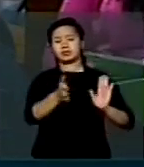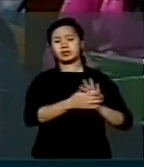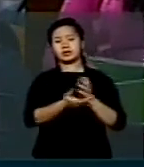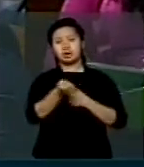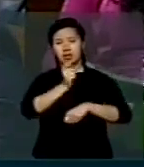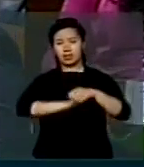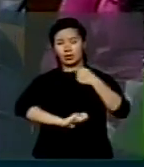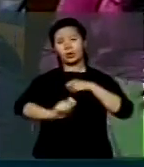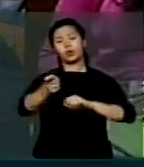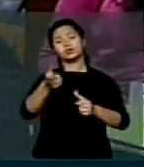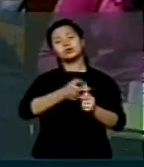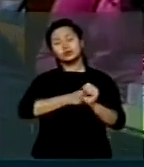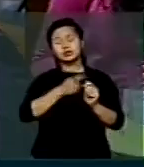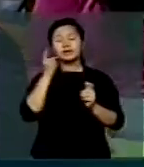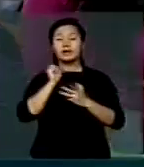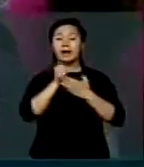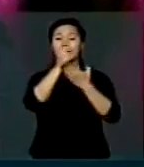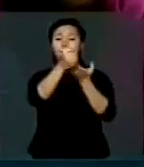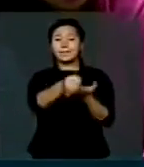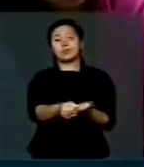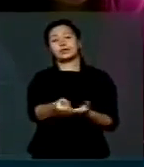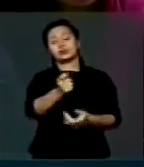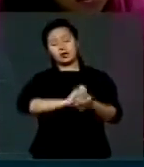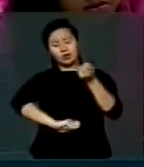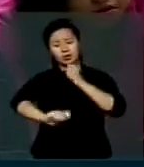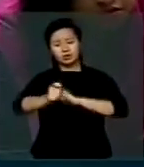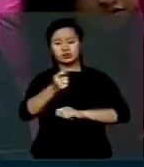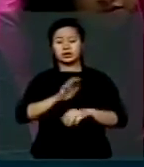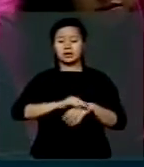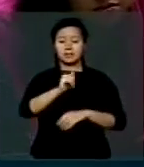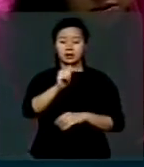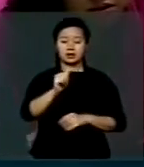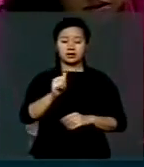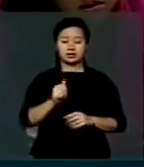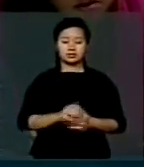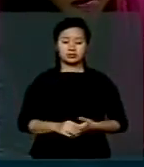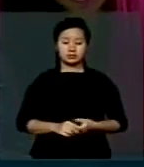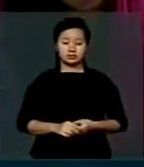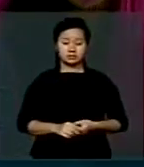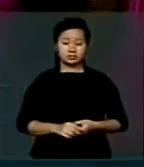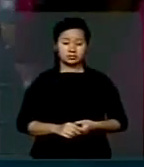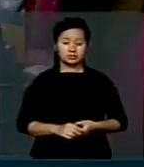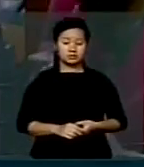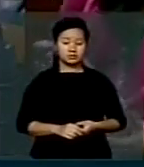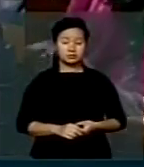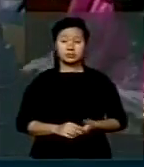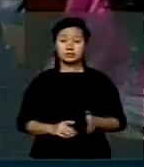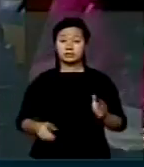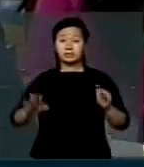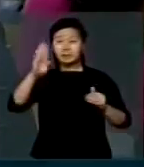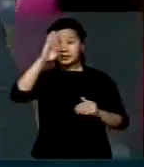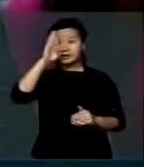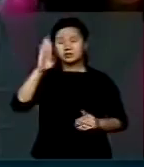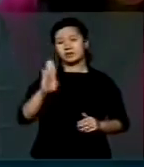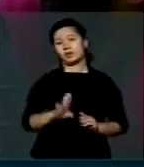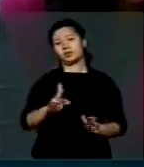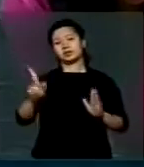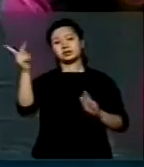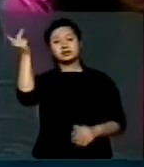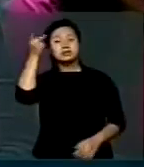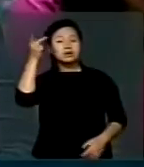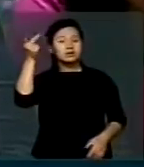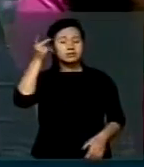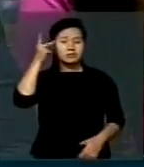renegociação de dívidas, a favor da renegociação de dívidas, principalmente do